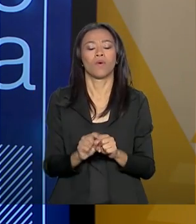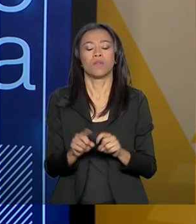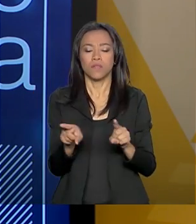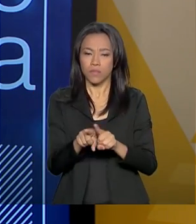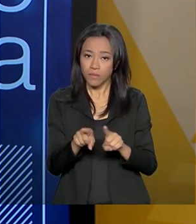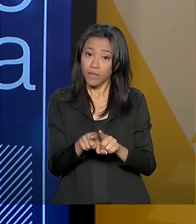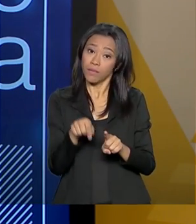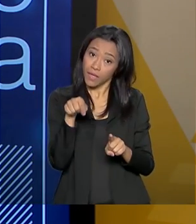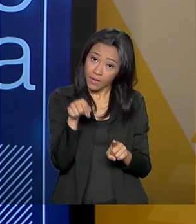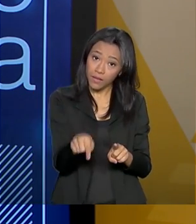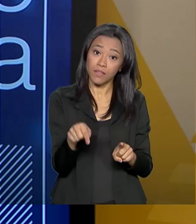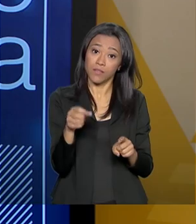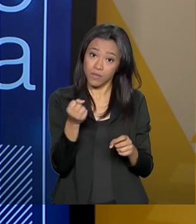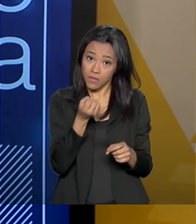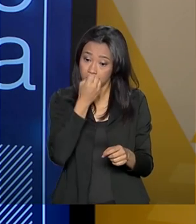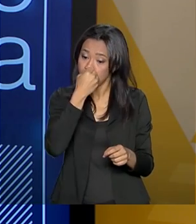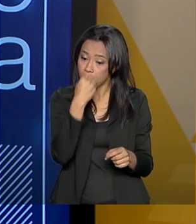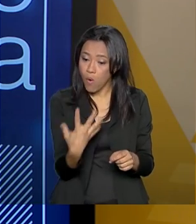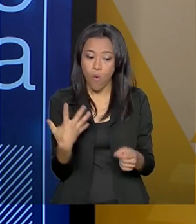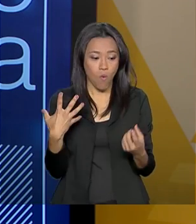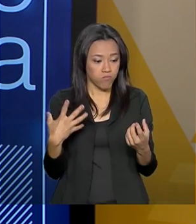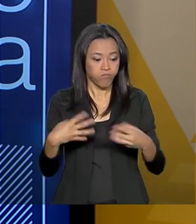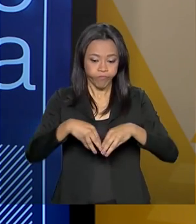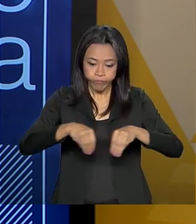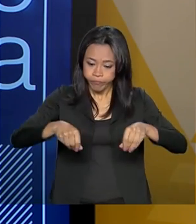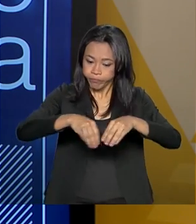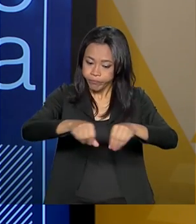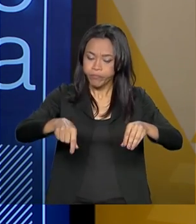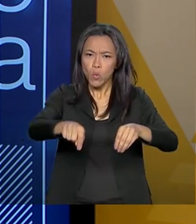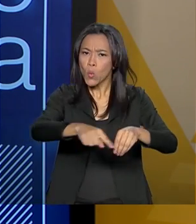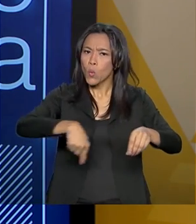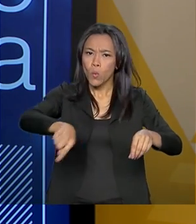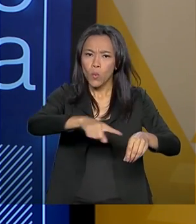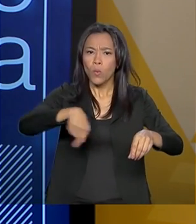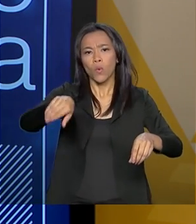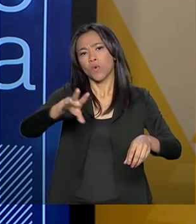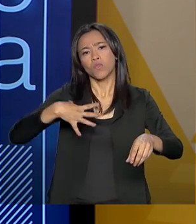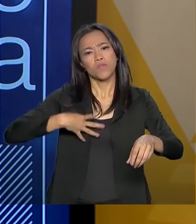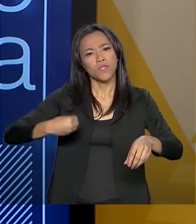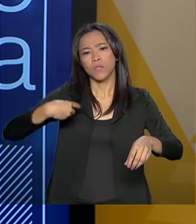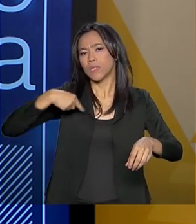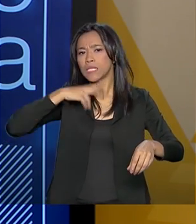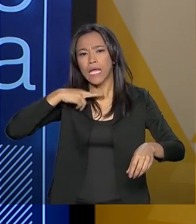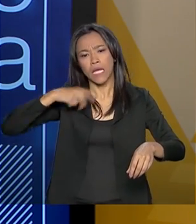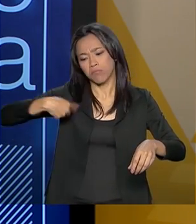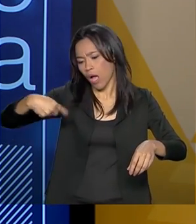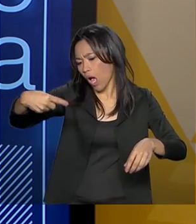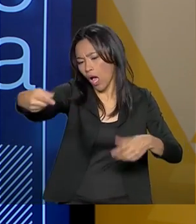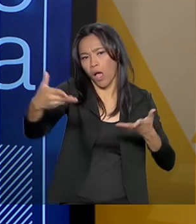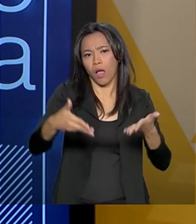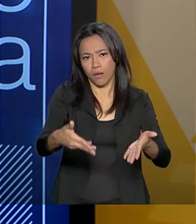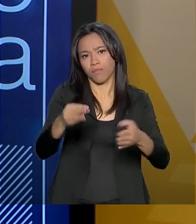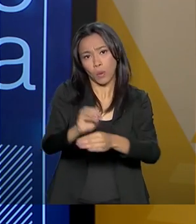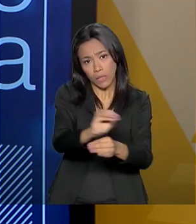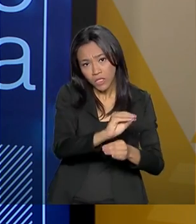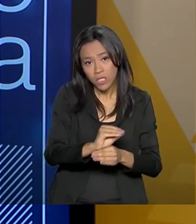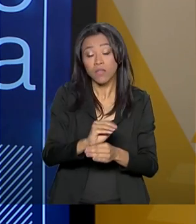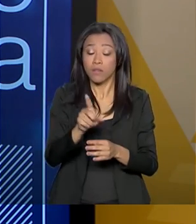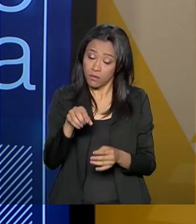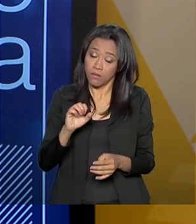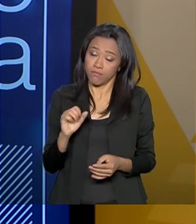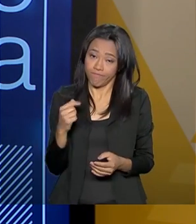deixar um sistema produtivo para os filhos e netos que virão depois. Sim, a Embrapa trabalha e está